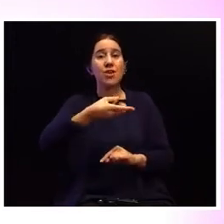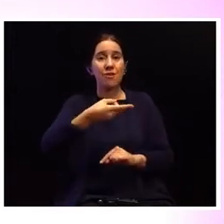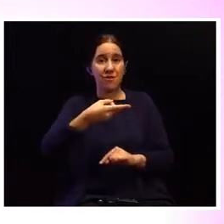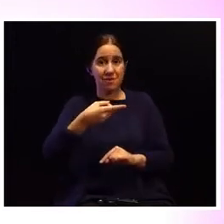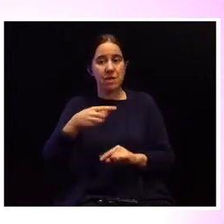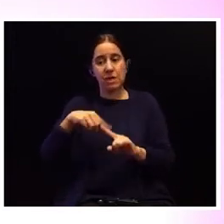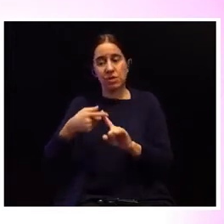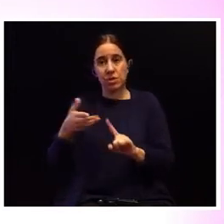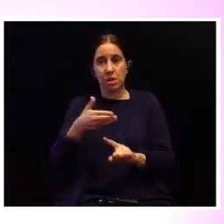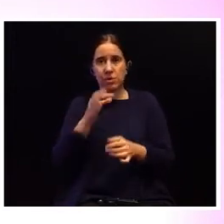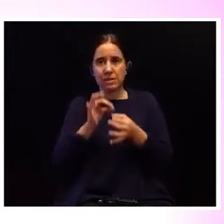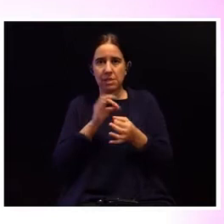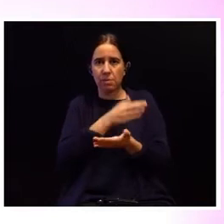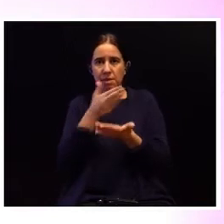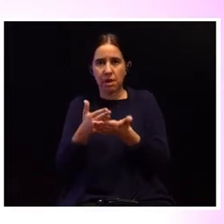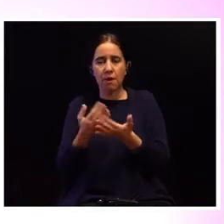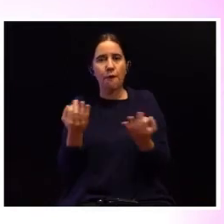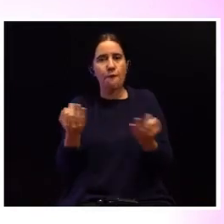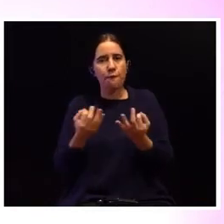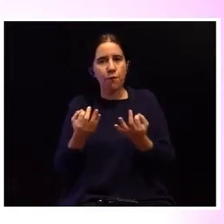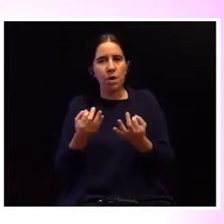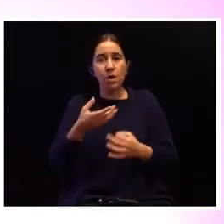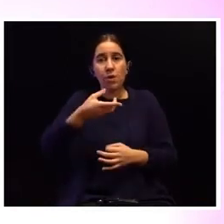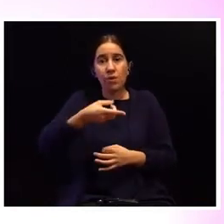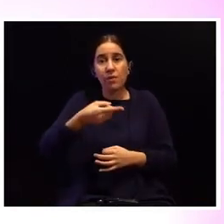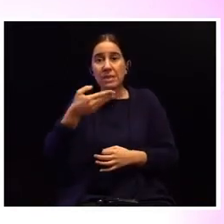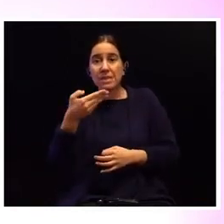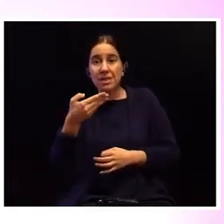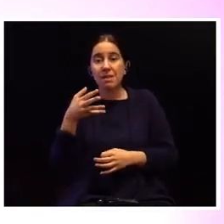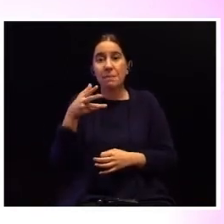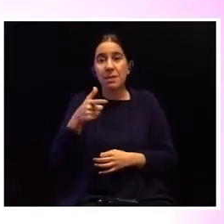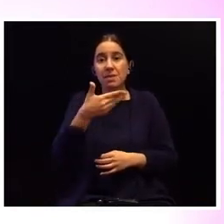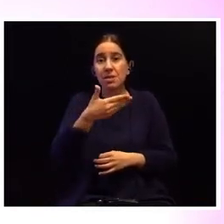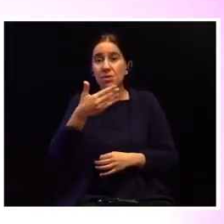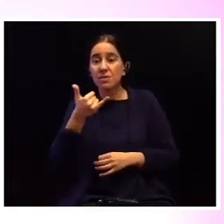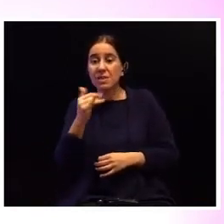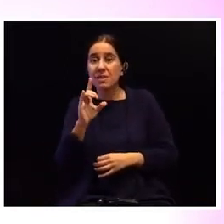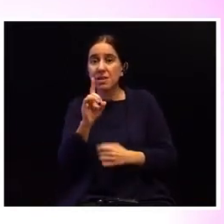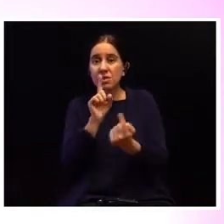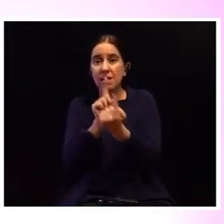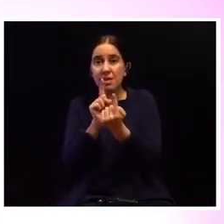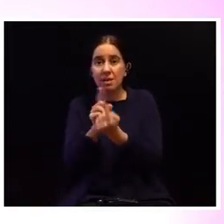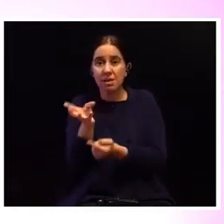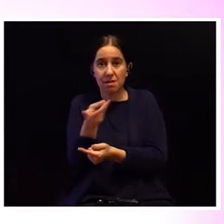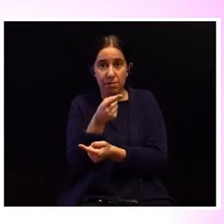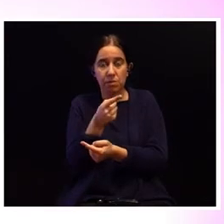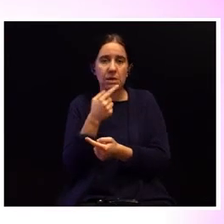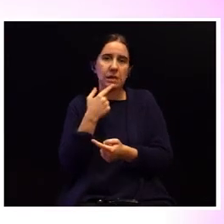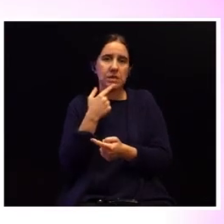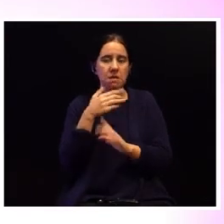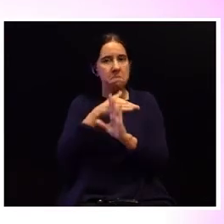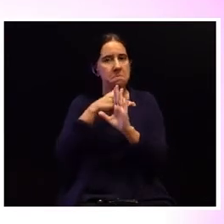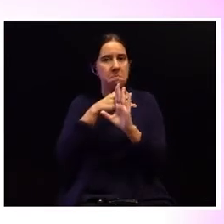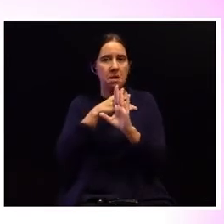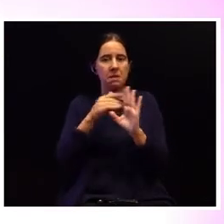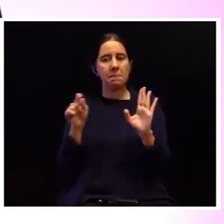Este ano, até setembro, foram realizados 97.126 atendimentos, o que dá uma média